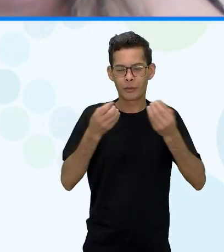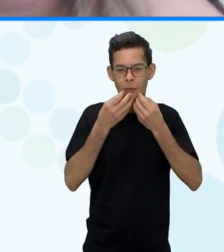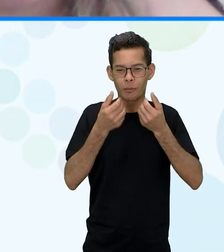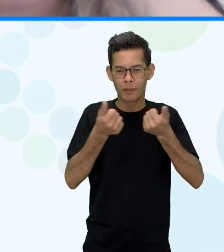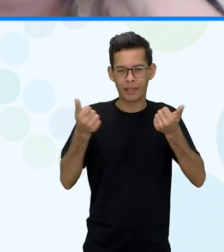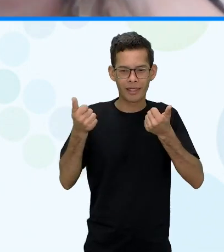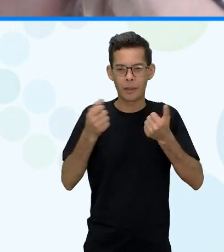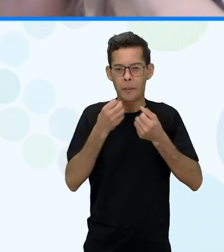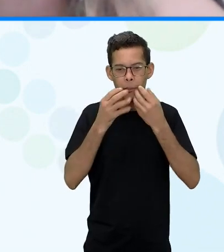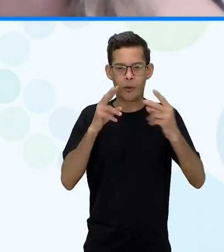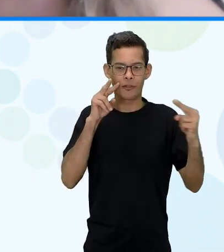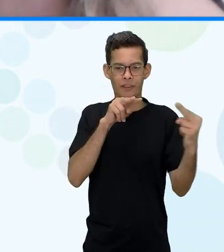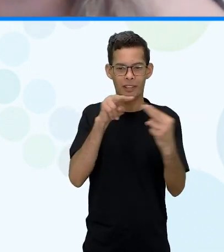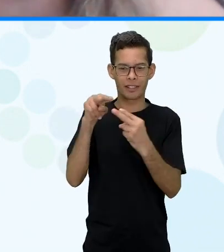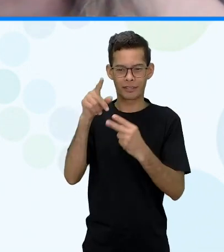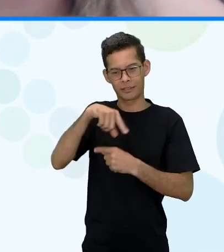-los.